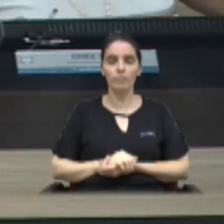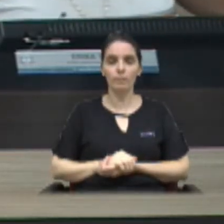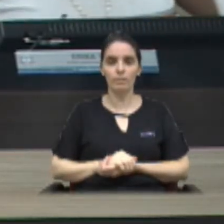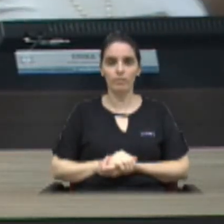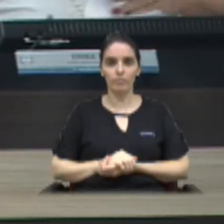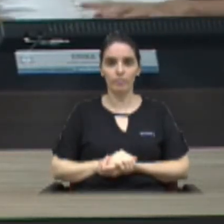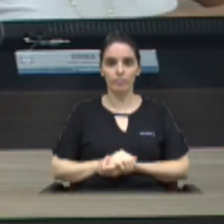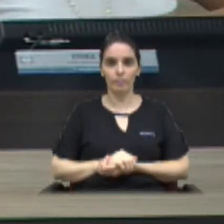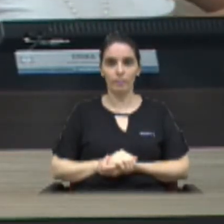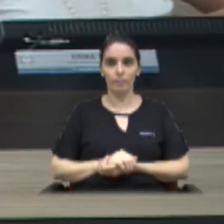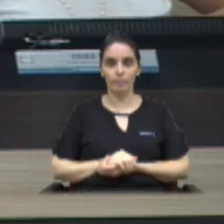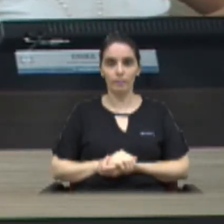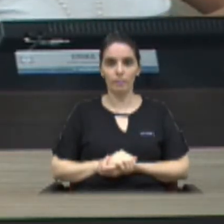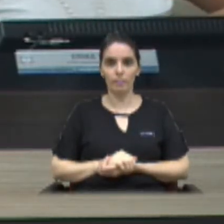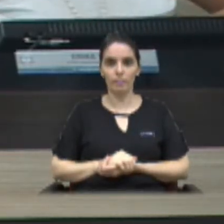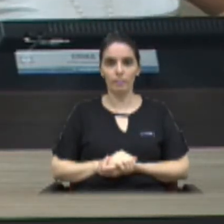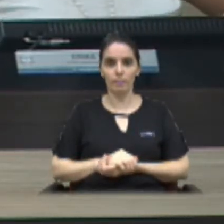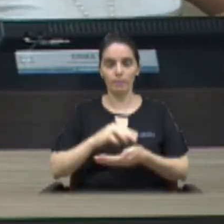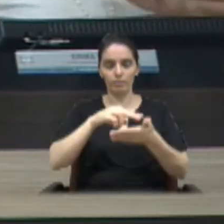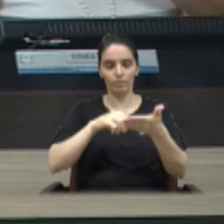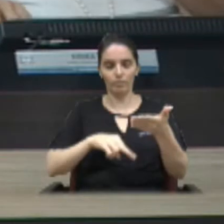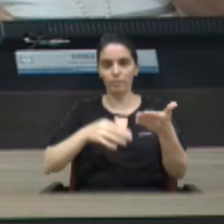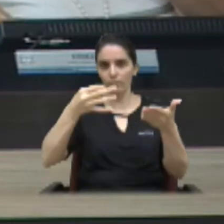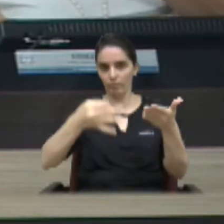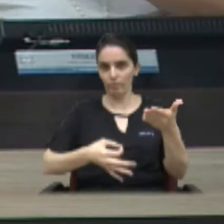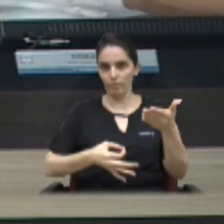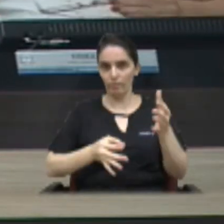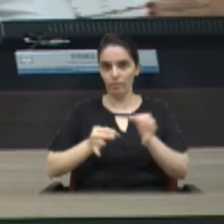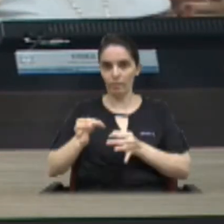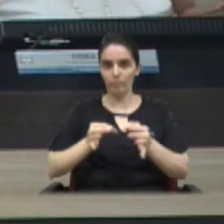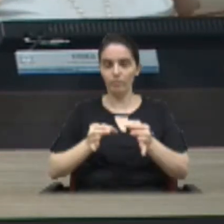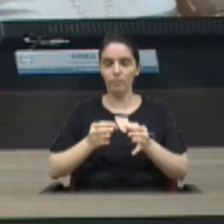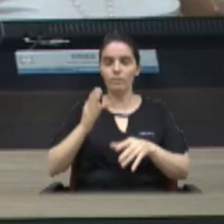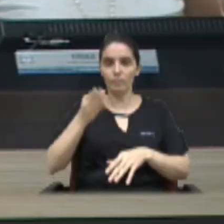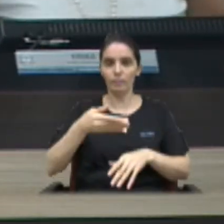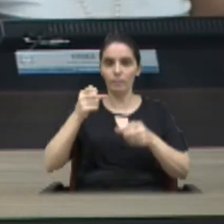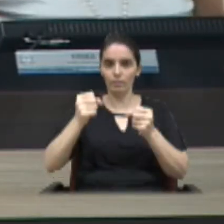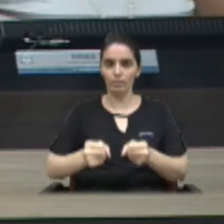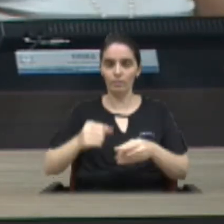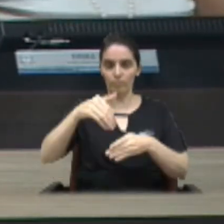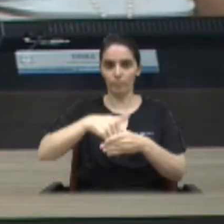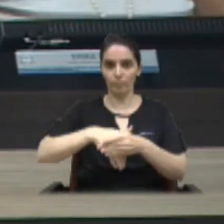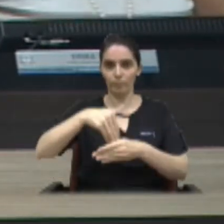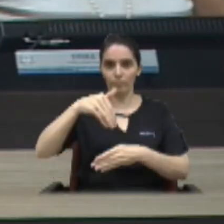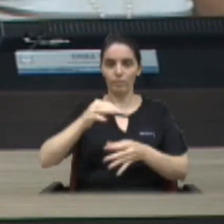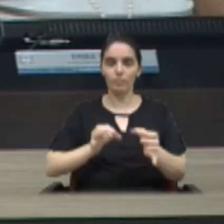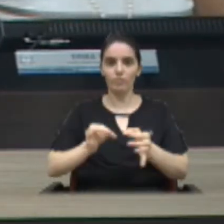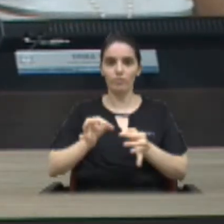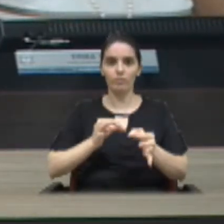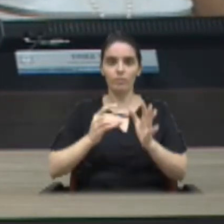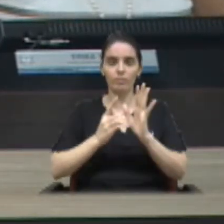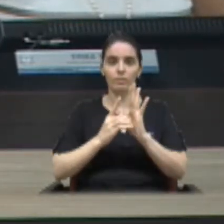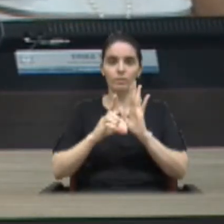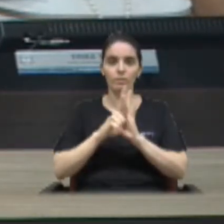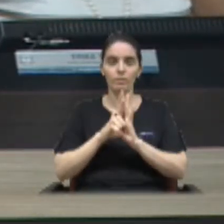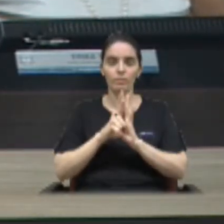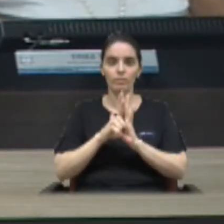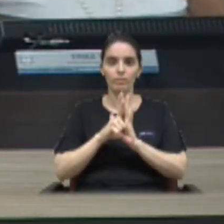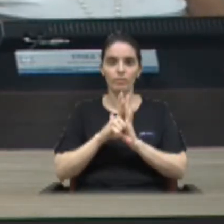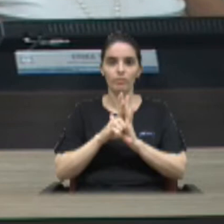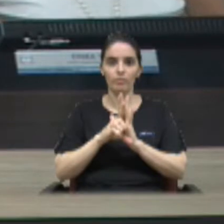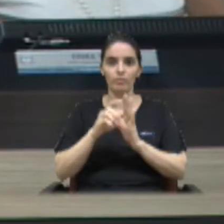com a leitura para ser favorável o projeto está apto a ir à votação projeto decreto legislativo